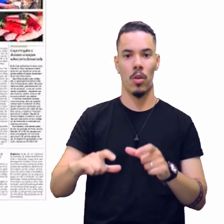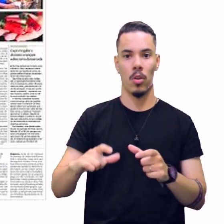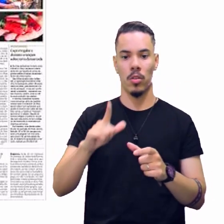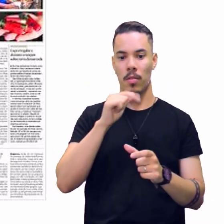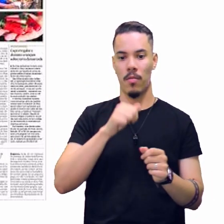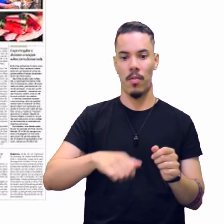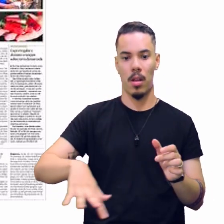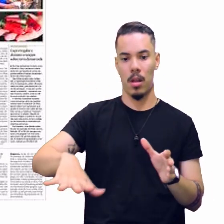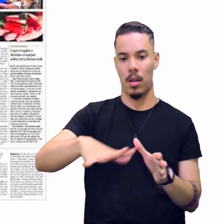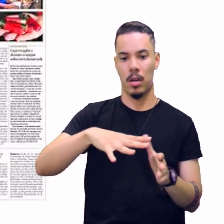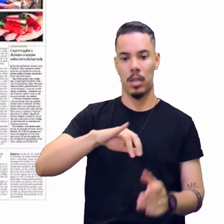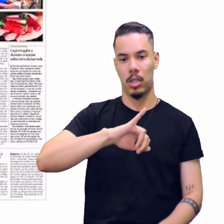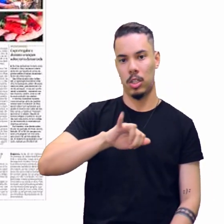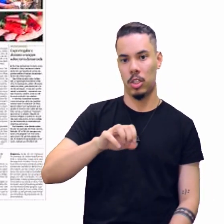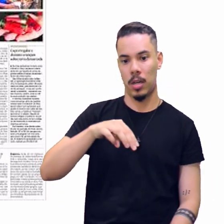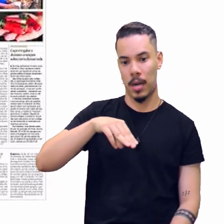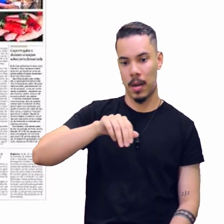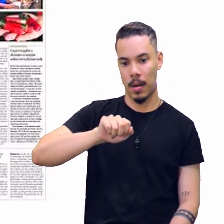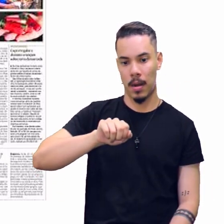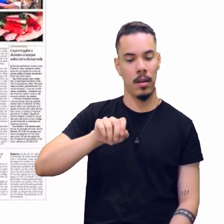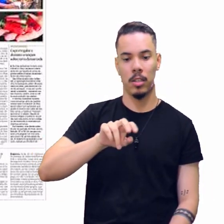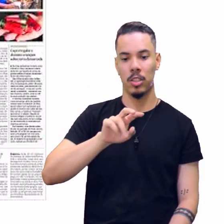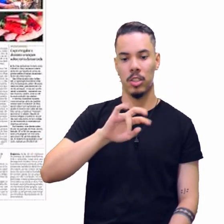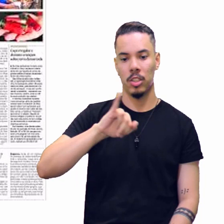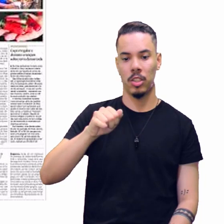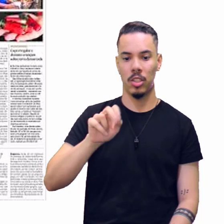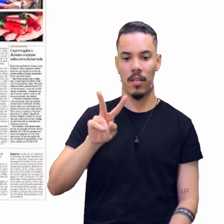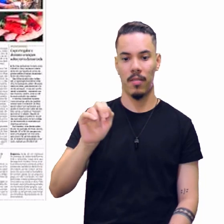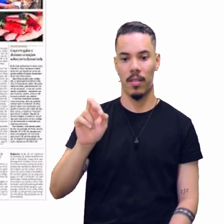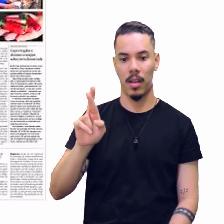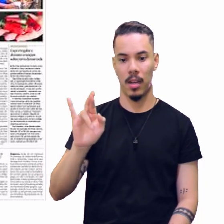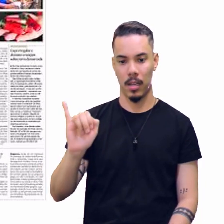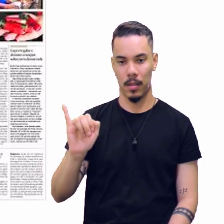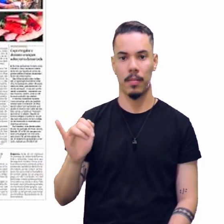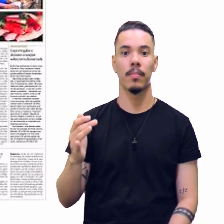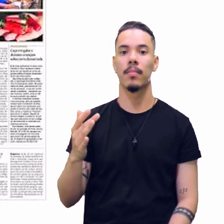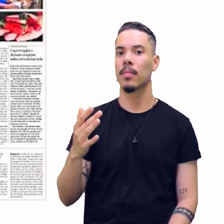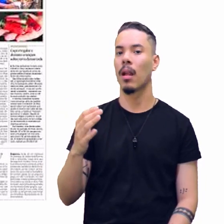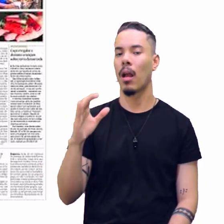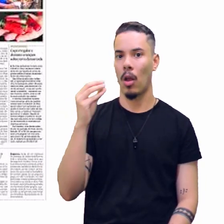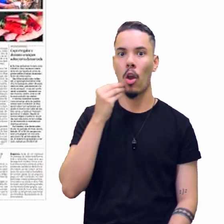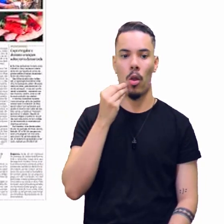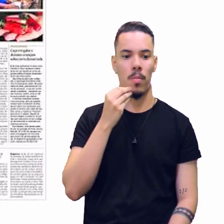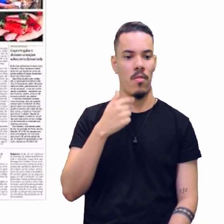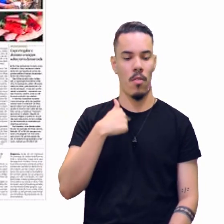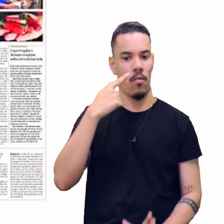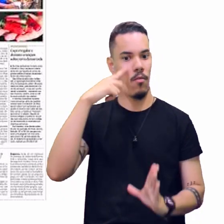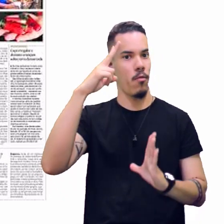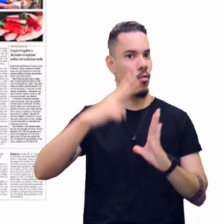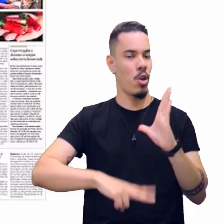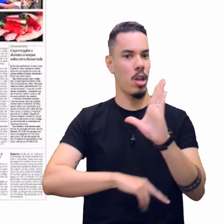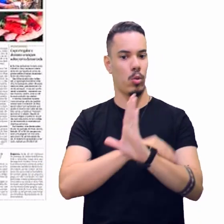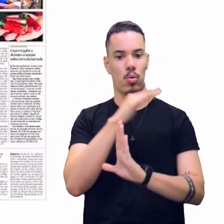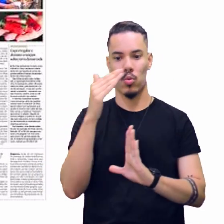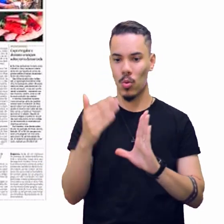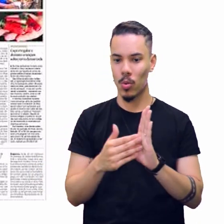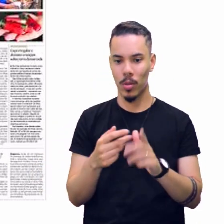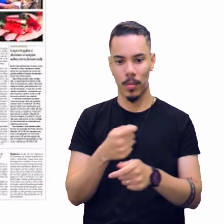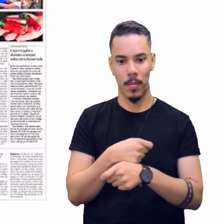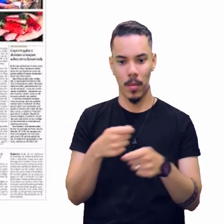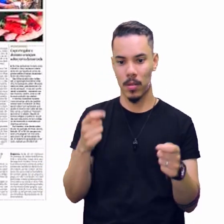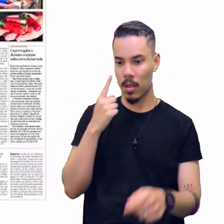É claro que eu não vou ler todo, amadinho. Por quê? Porque assim está ilegível,